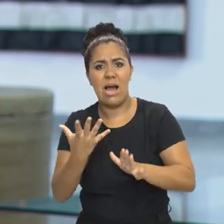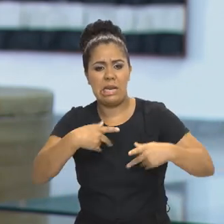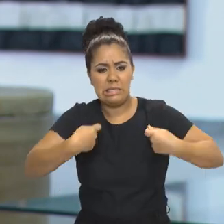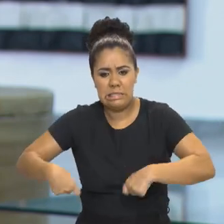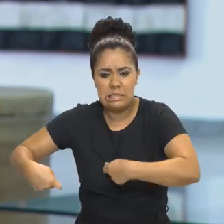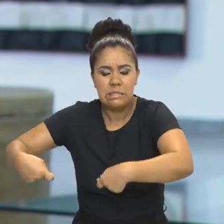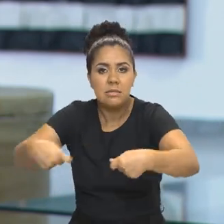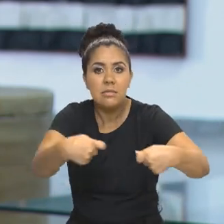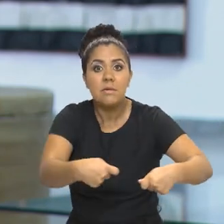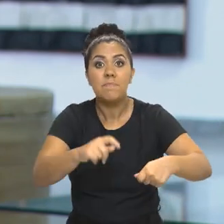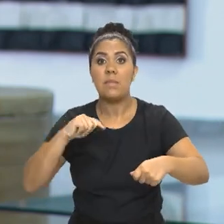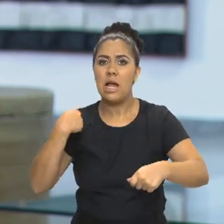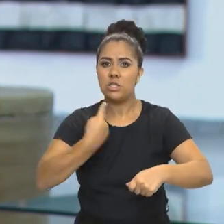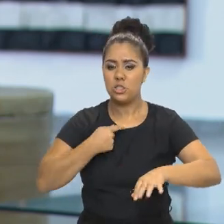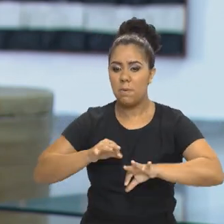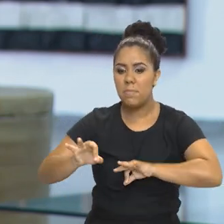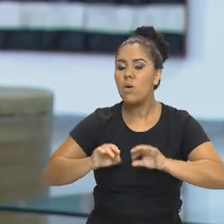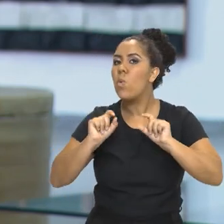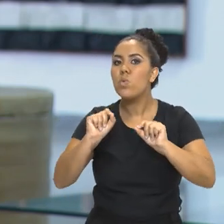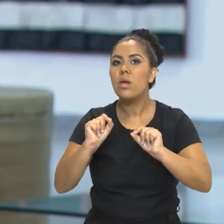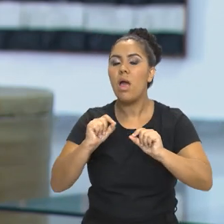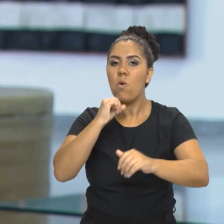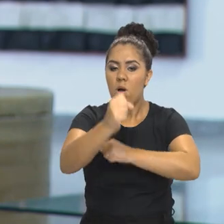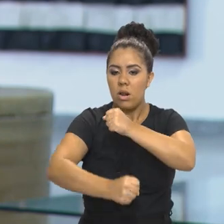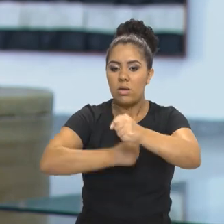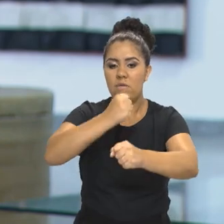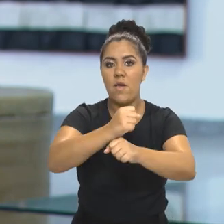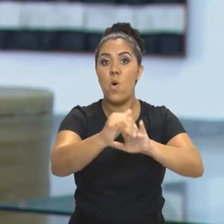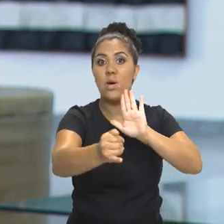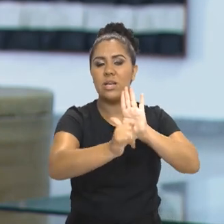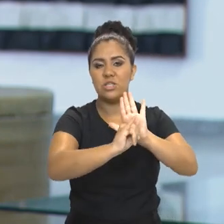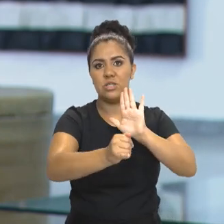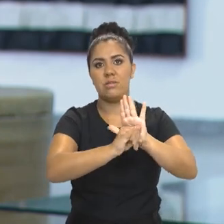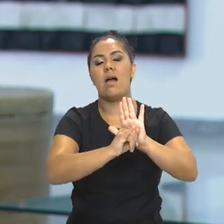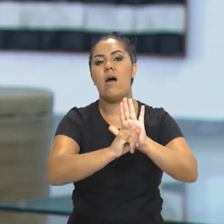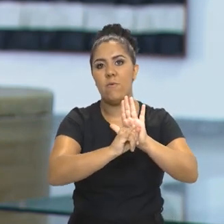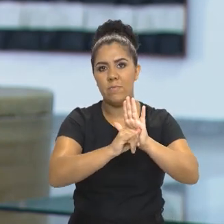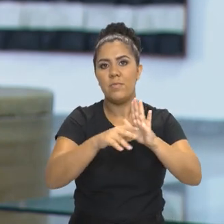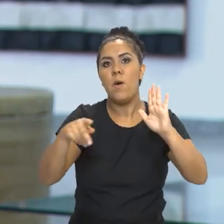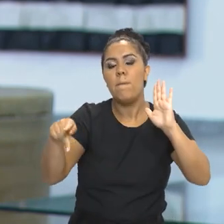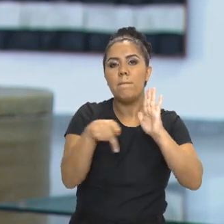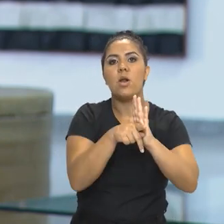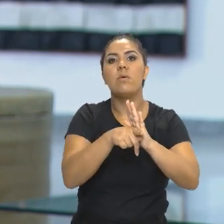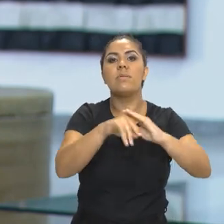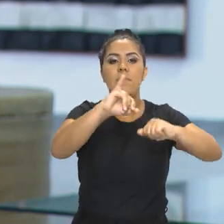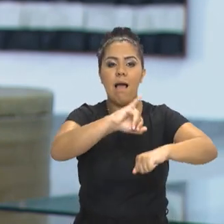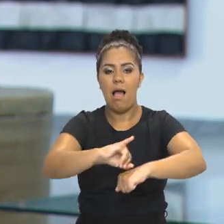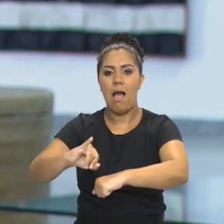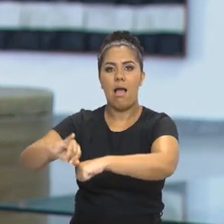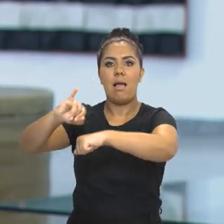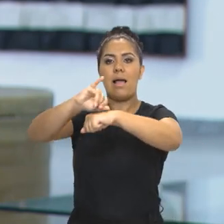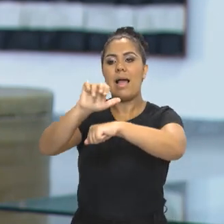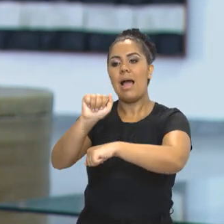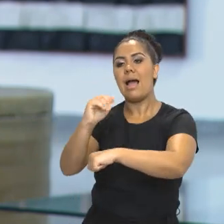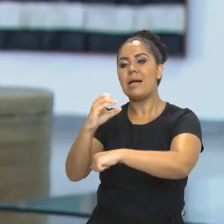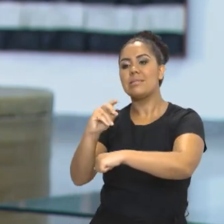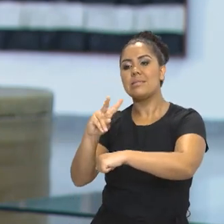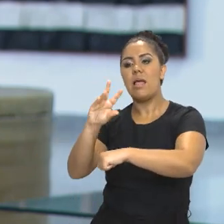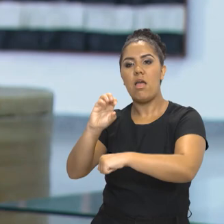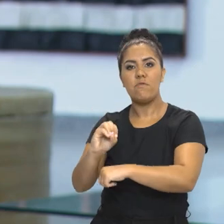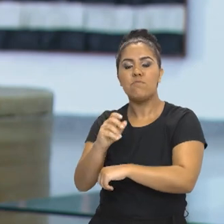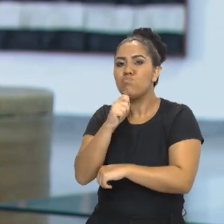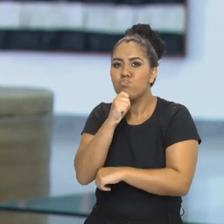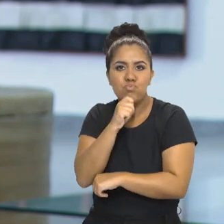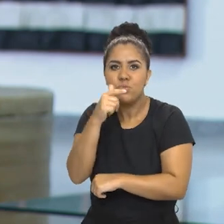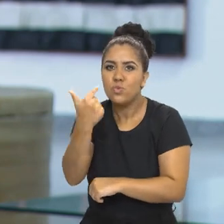A gente já está pensando, para o ano que vem, um edital para digitalização dos acervos. Porque a gente sabe que muitas dessas instituições não têm o acervo